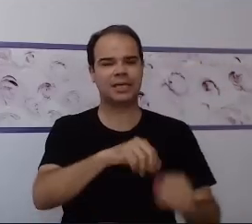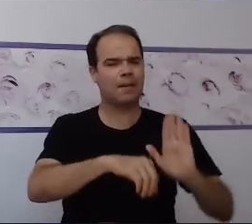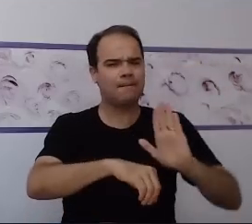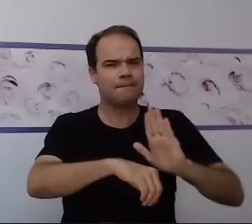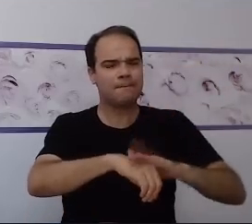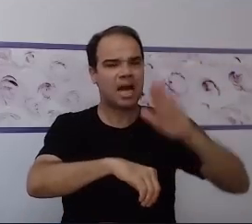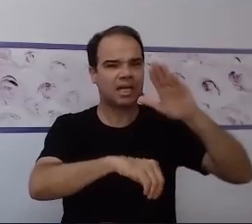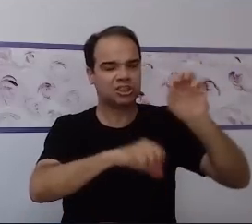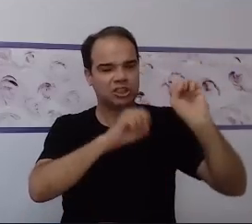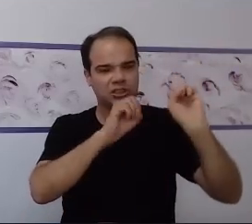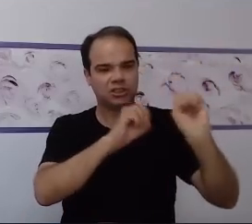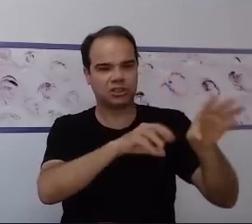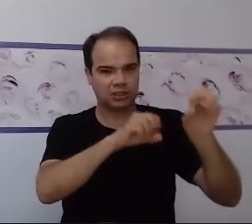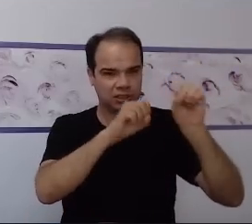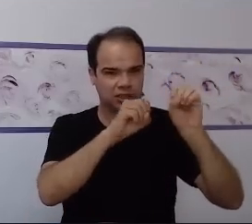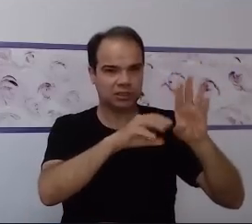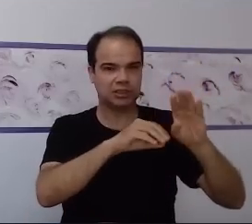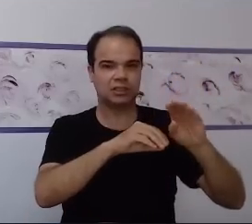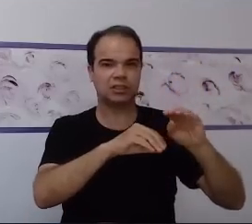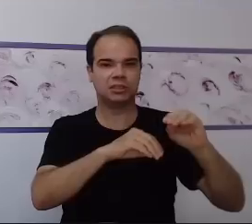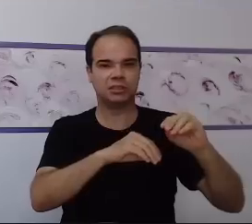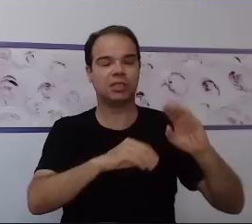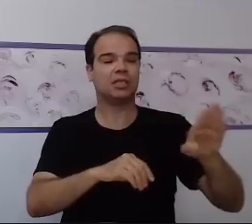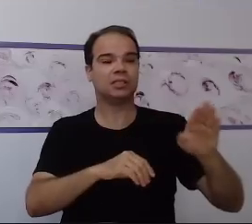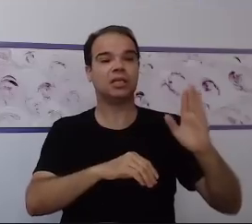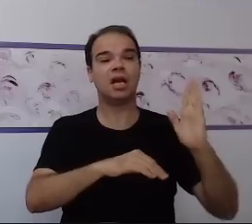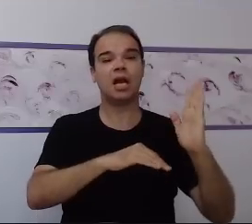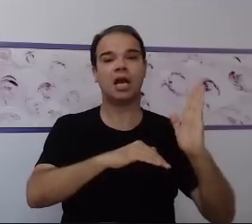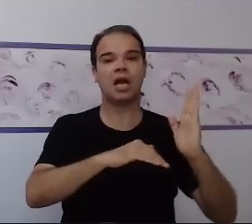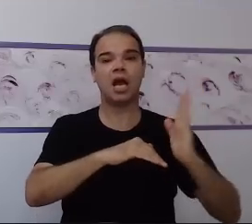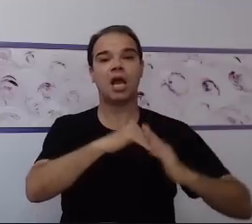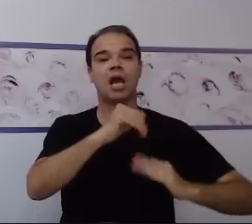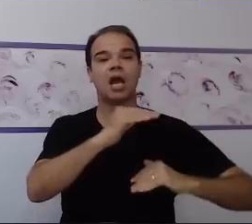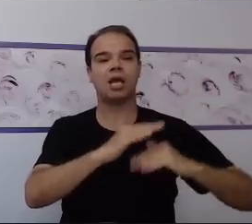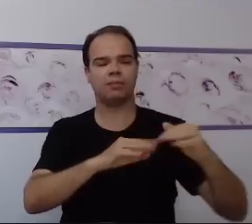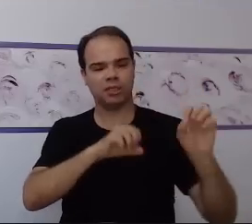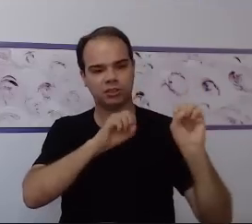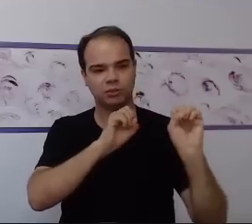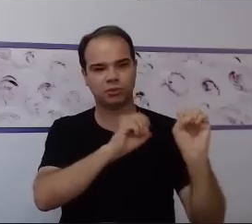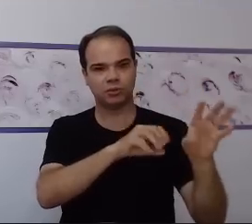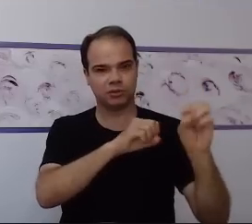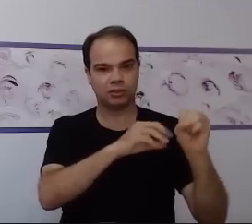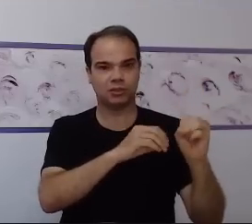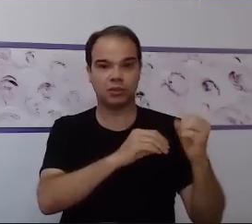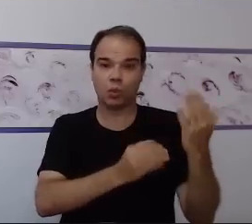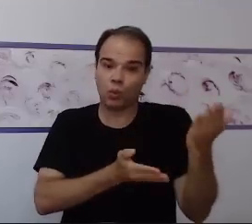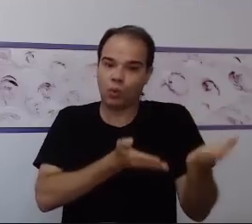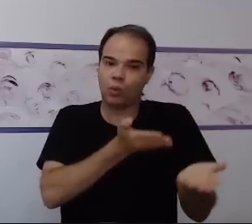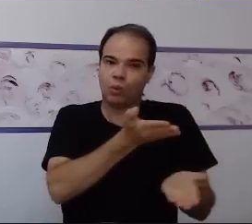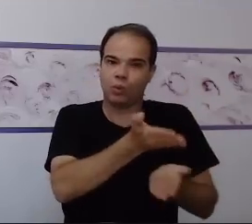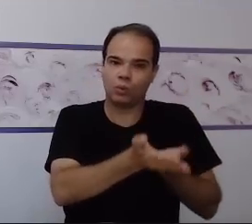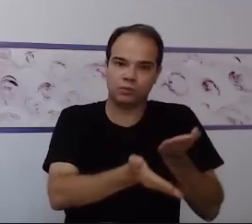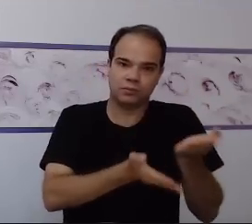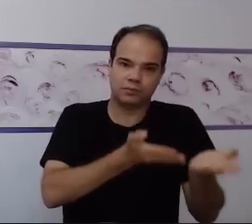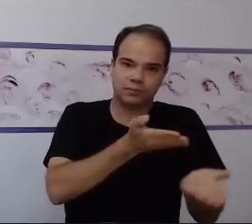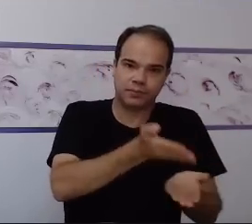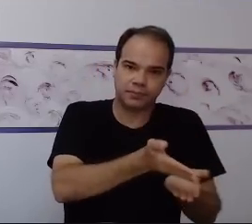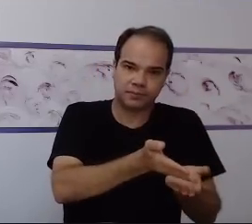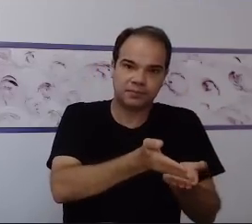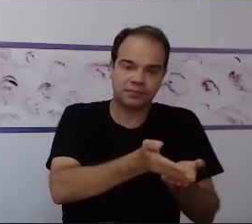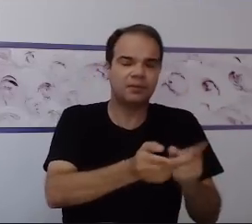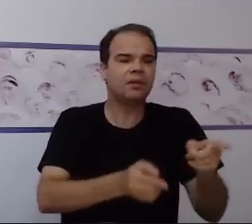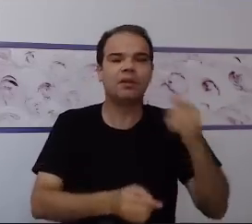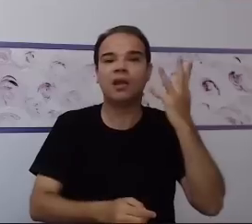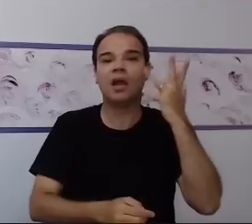propriedade, o comprometimento das habilidades acadêmicas, o autocuidado, aquilo de, a